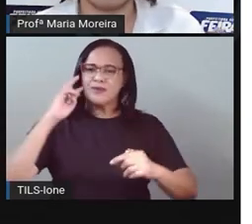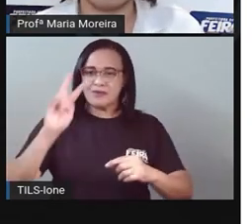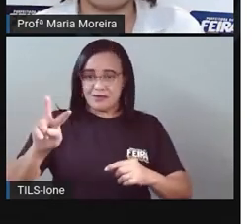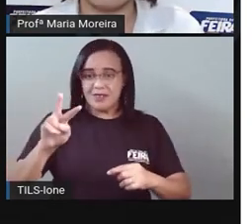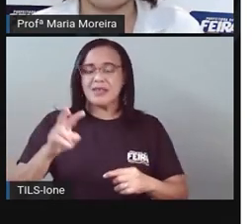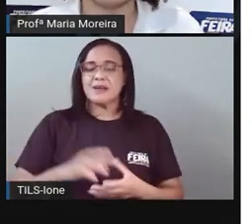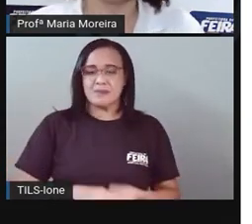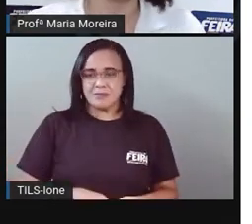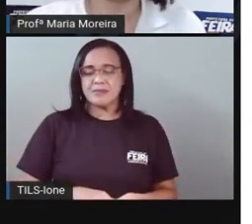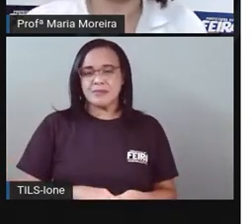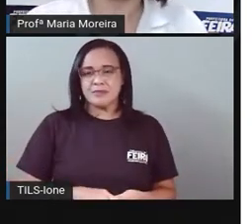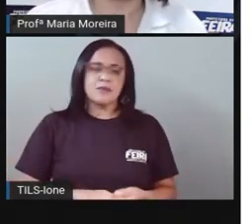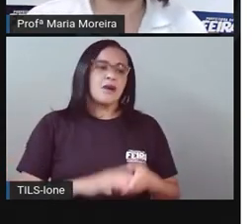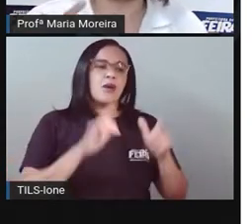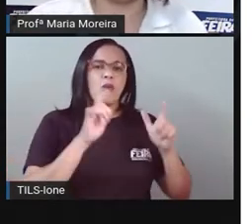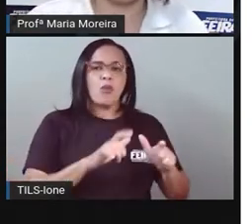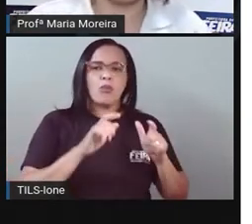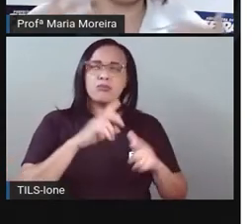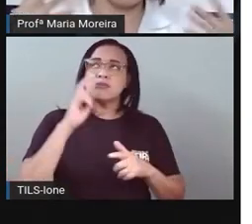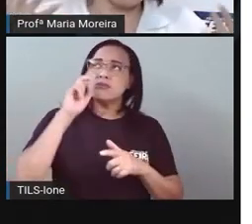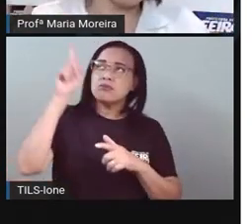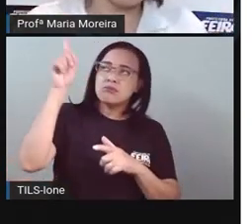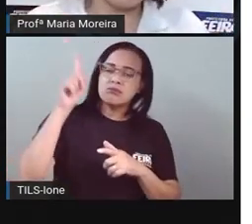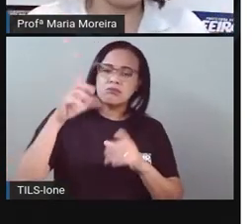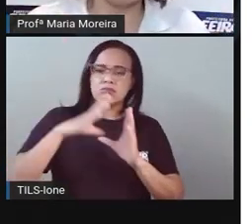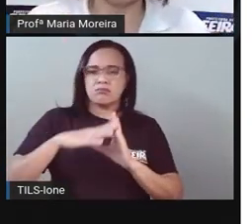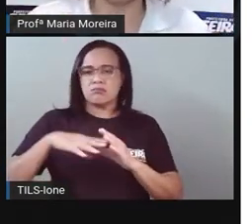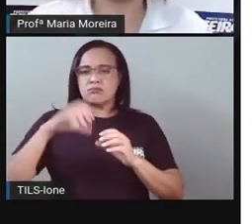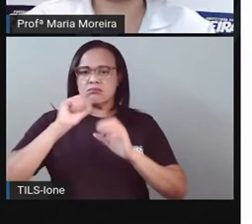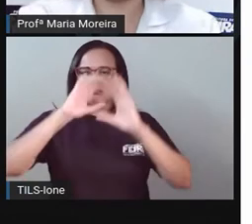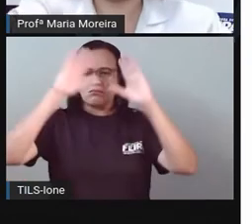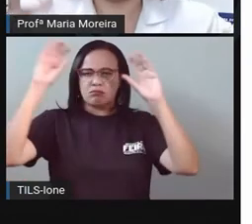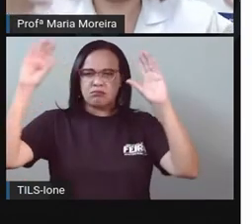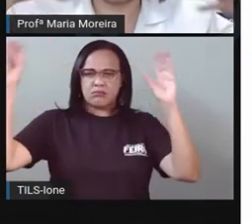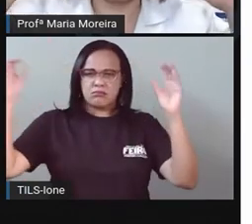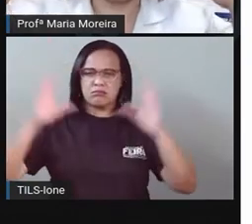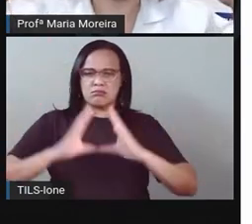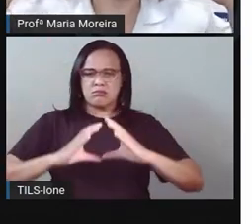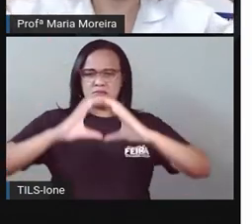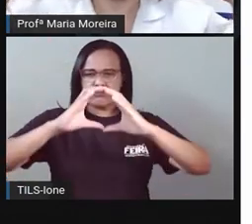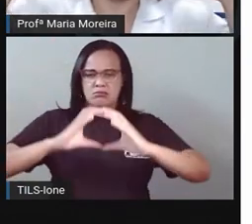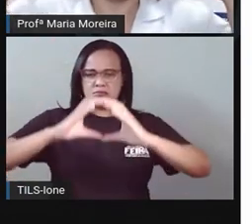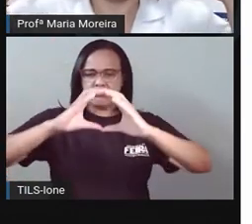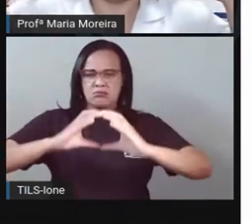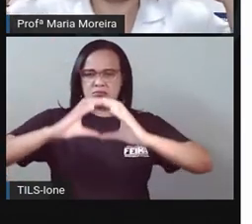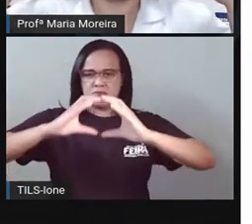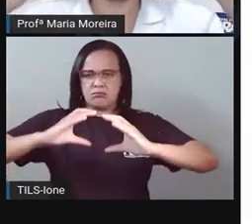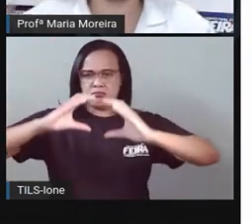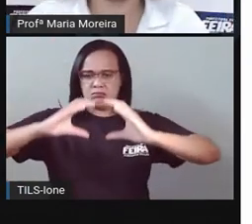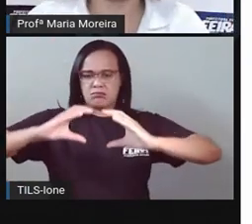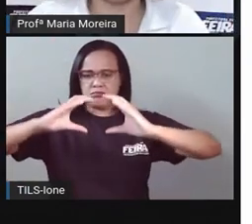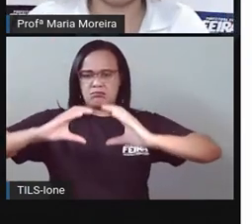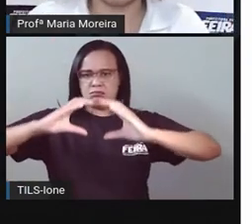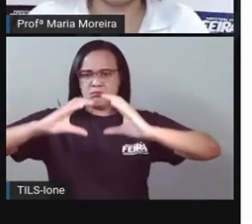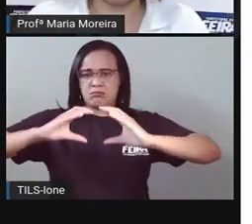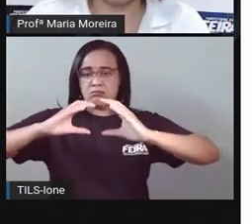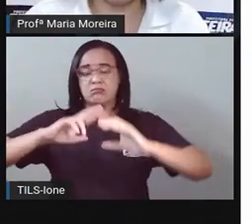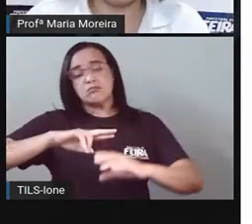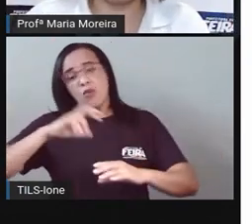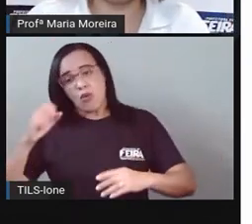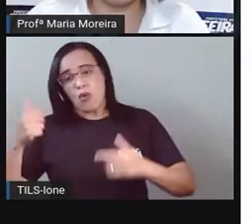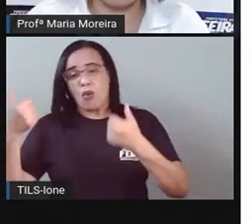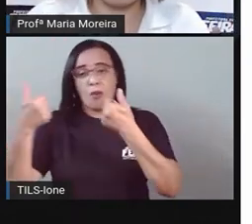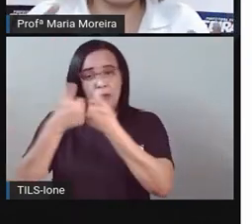vários momentos aí Né? A gente percebe Ah, parece Ah, hoje terá Blumont Que é essa lua mais Mais próxima Né?